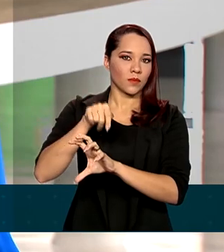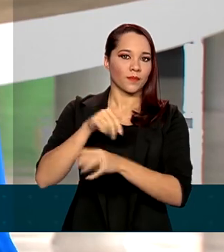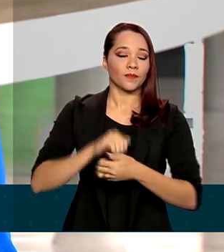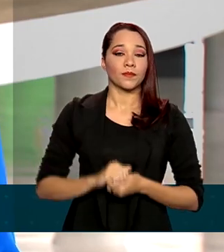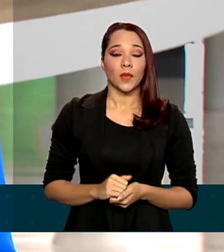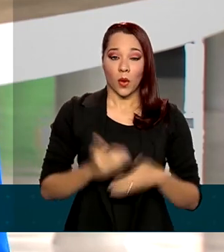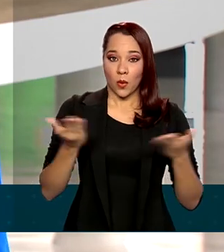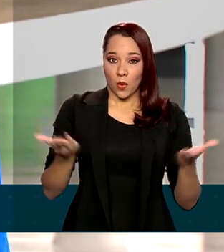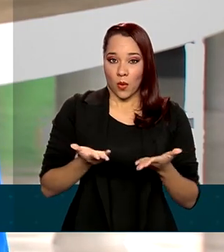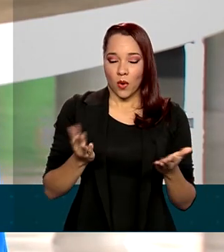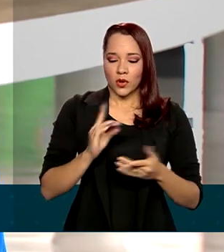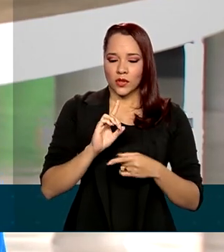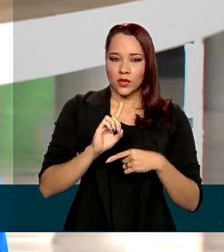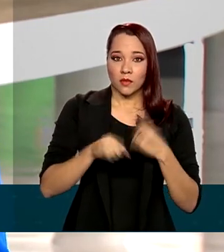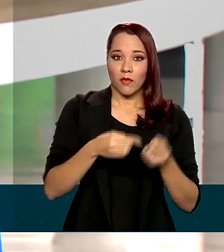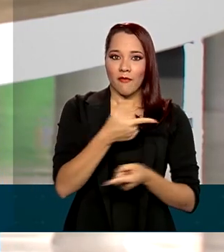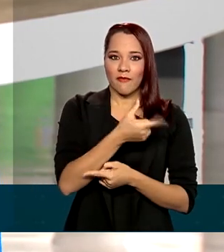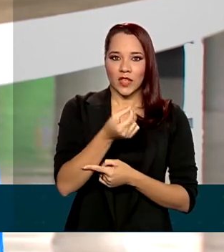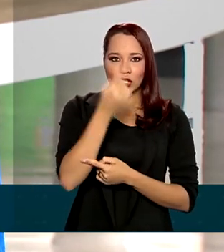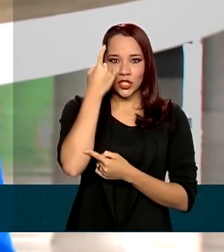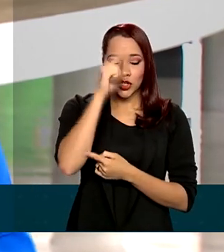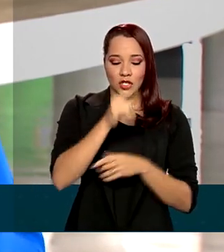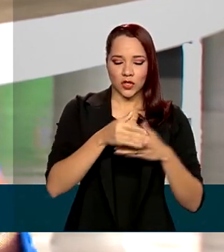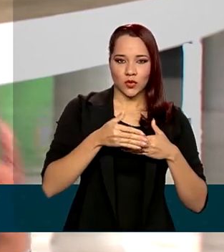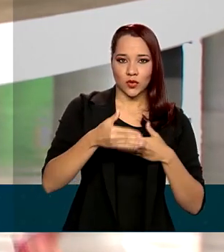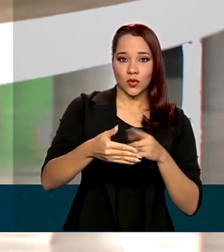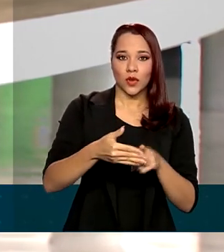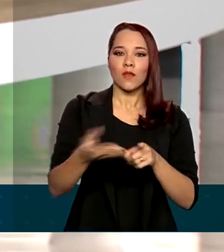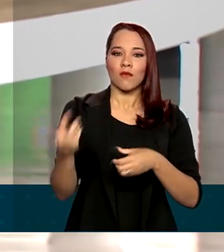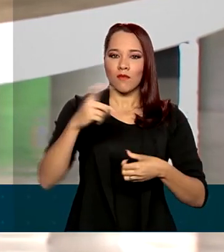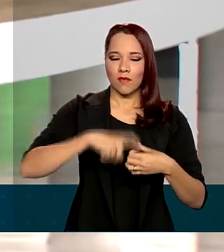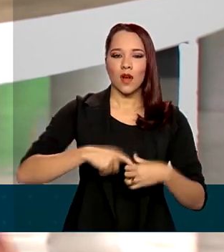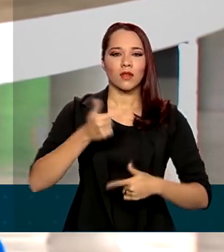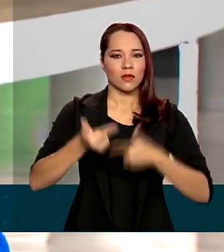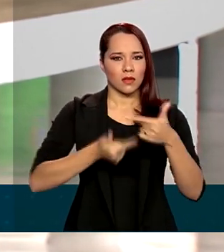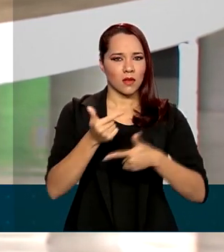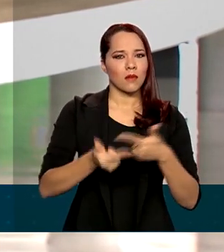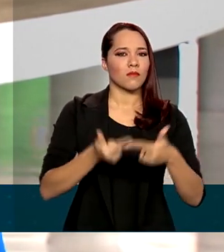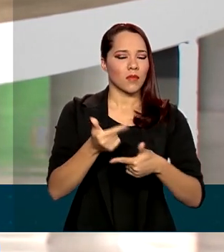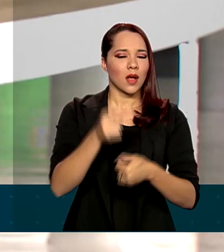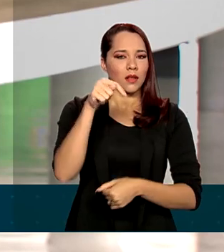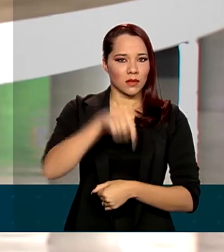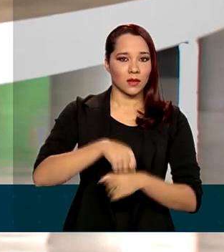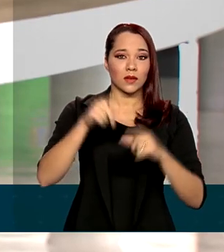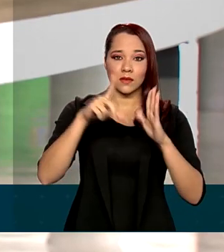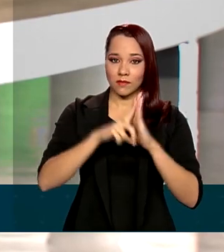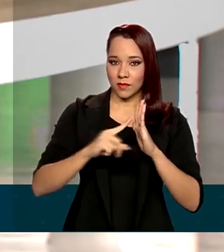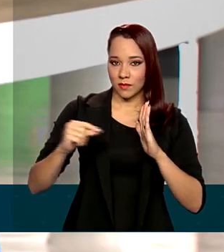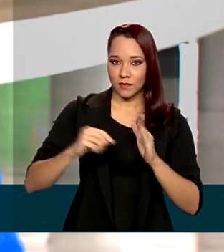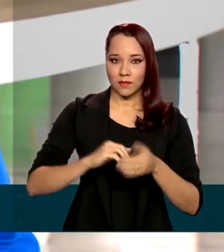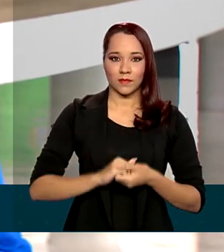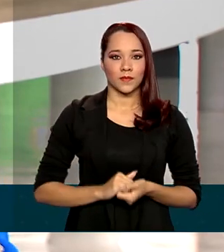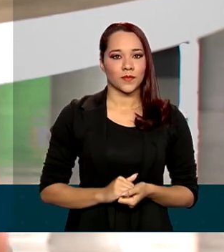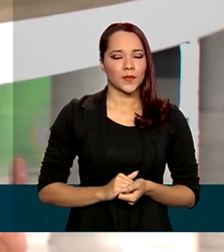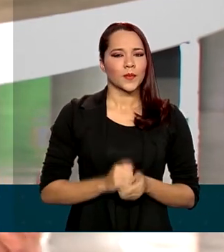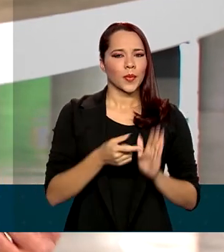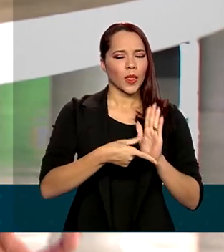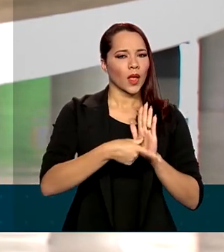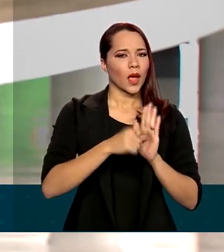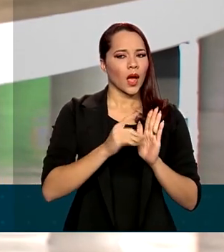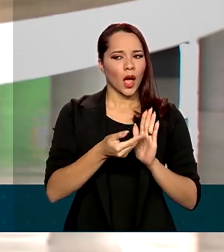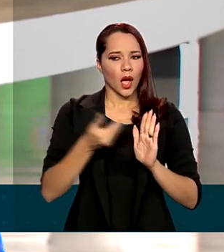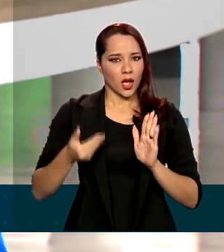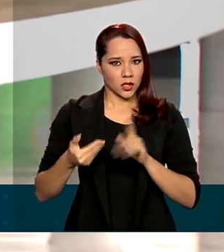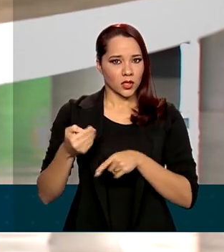Hoje, depois de 20 dias, o presidente retomou a agenda de trabalho aqui no Palácio do Planalto. Antes de